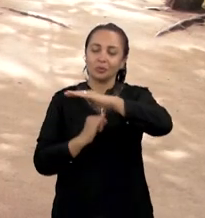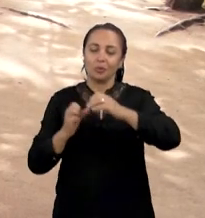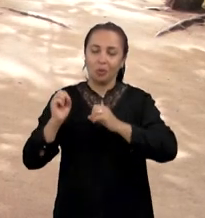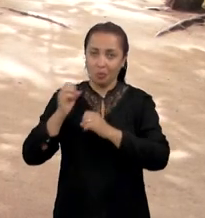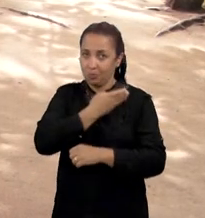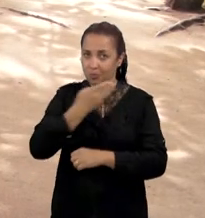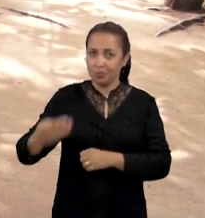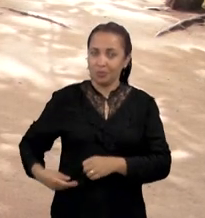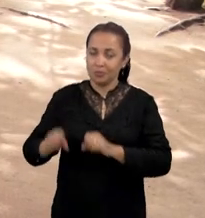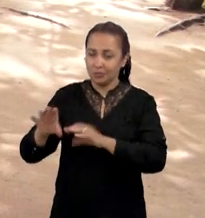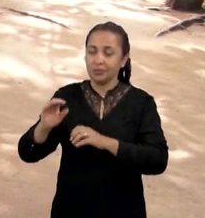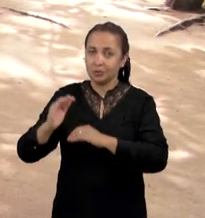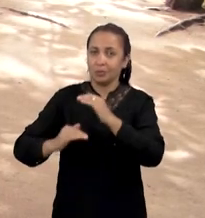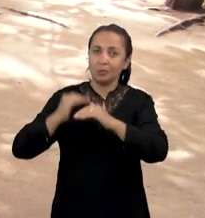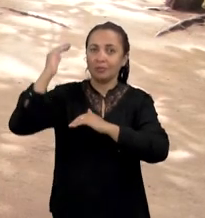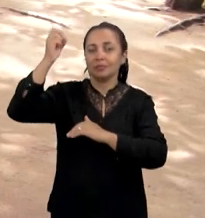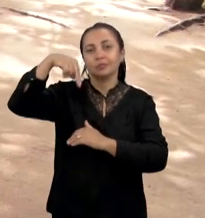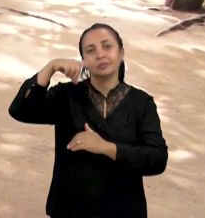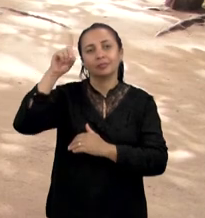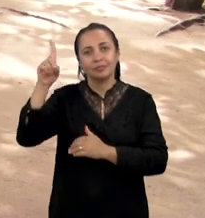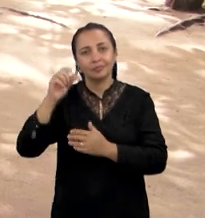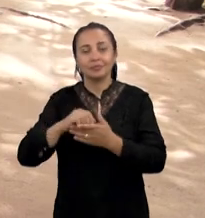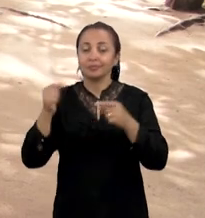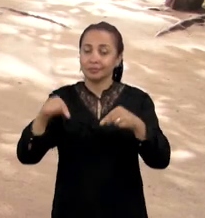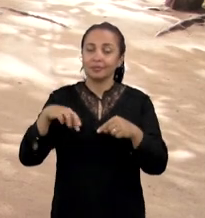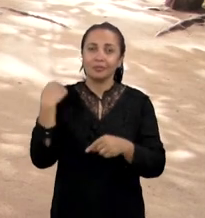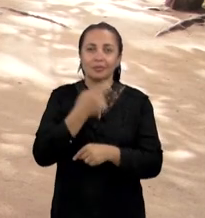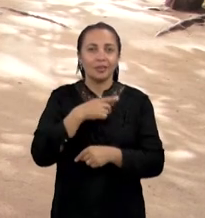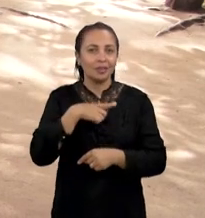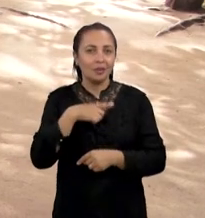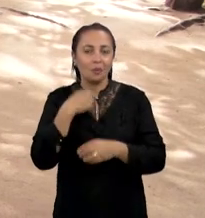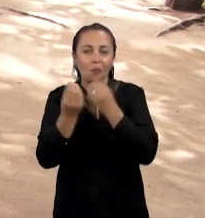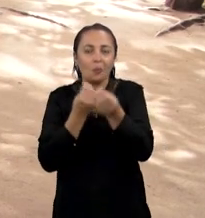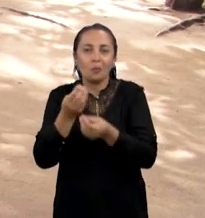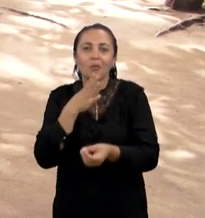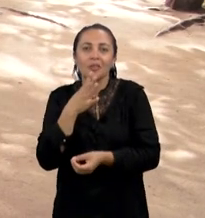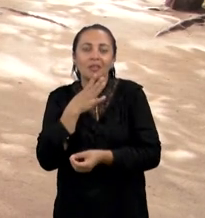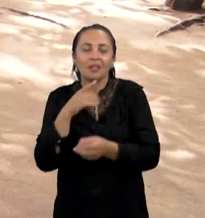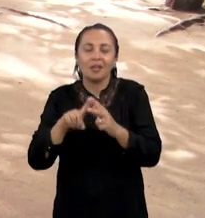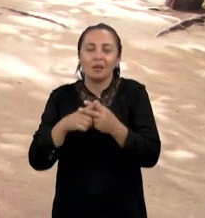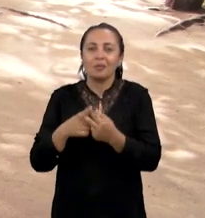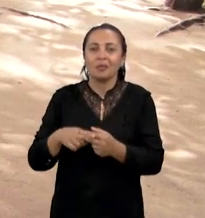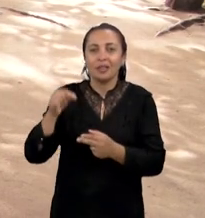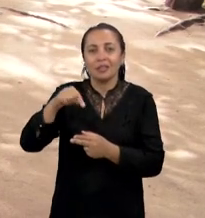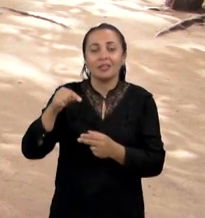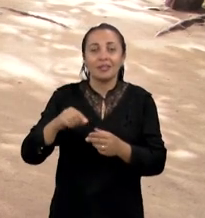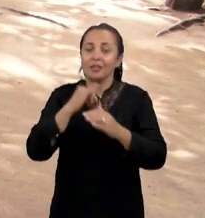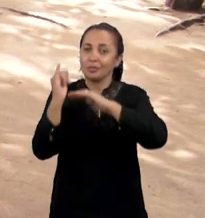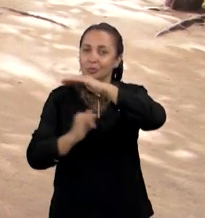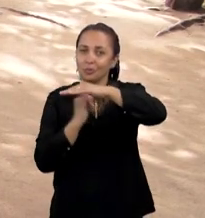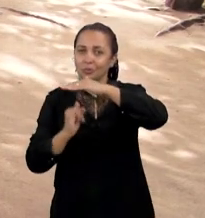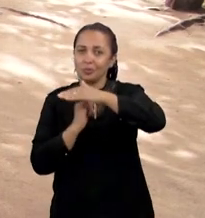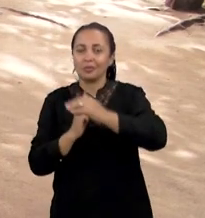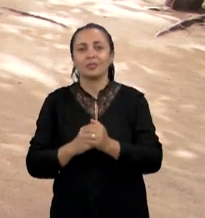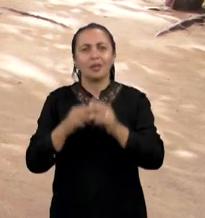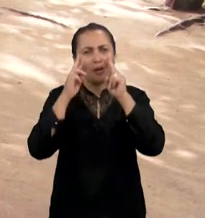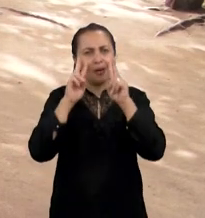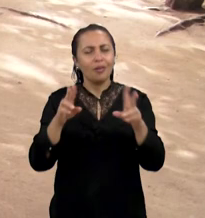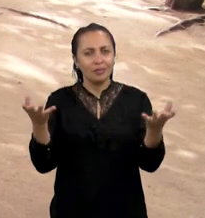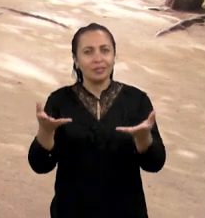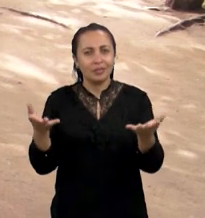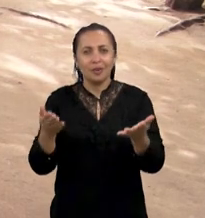e instituições públicas de ensino superior nordestinas. Aqui temos a oportunidade de conhecer as produções destas